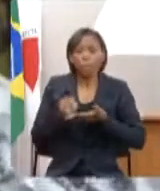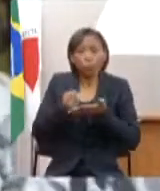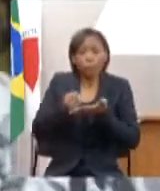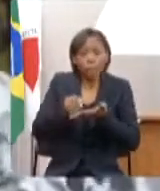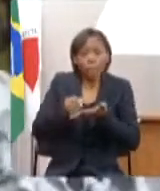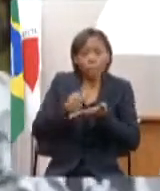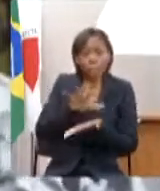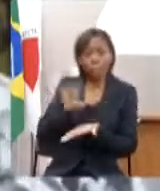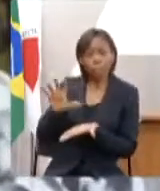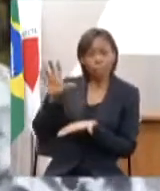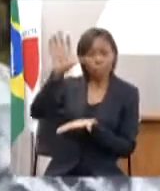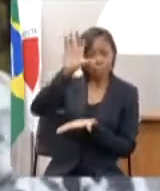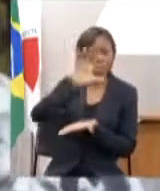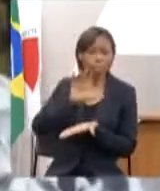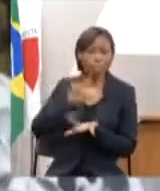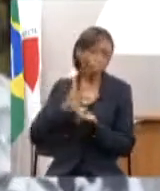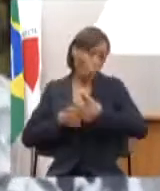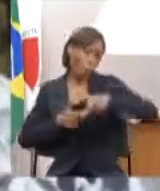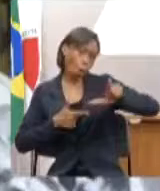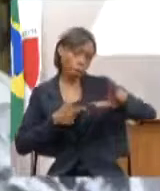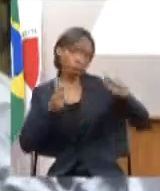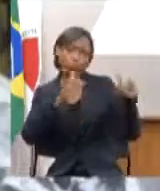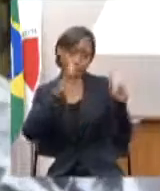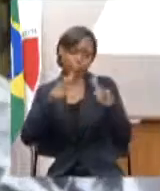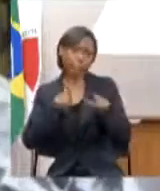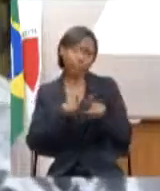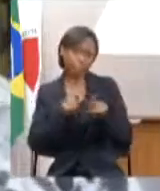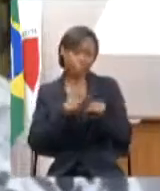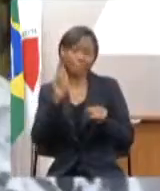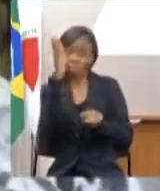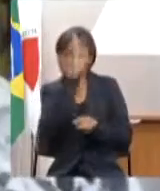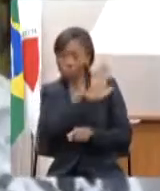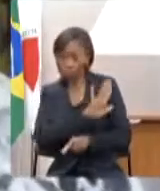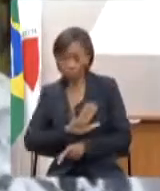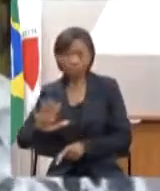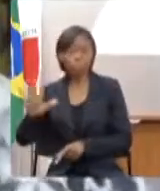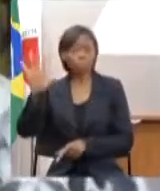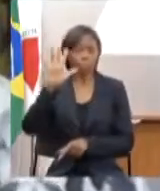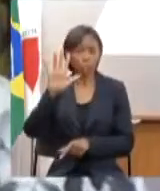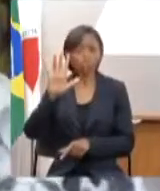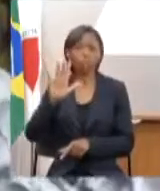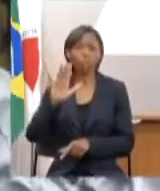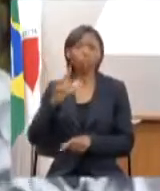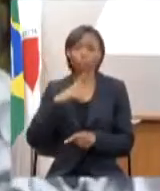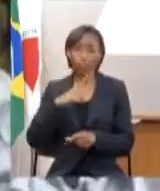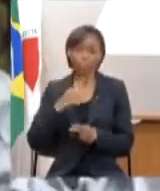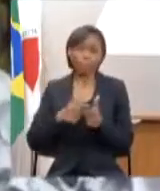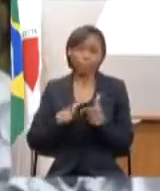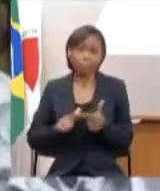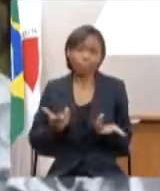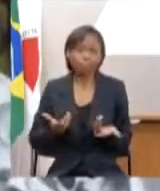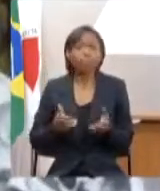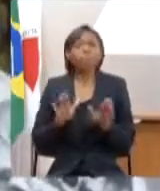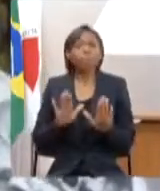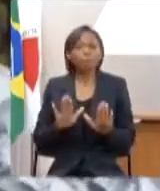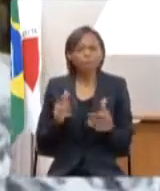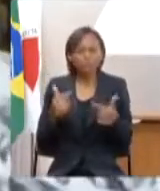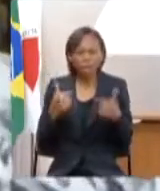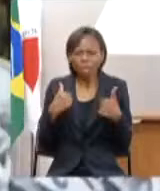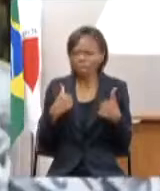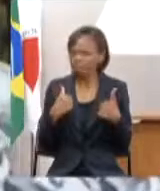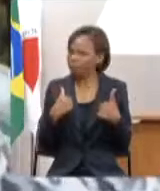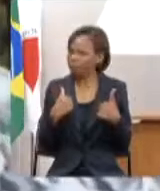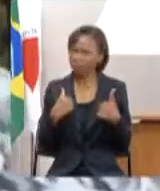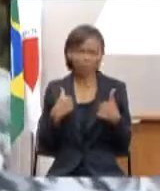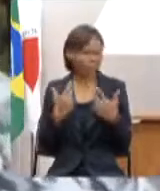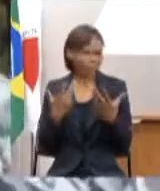de rede nacional nesse momento que a gente enfrenta uma das maiores dificuldades e eu não aceito dizer que muitas